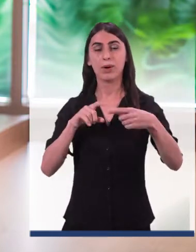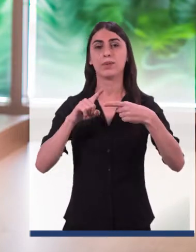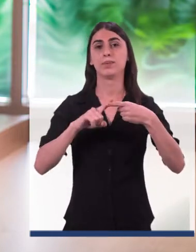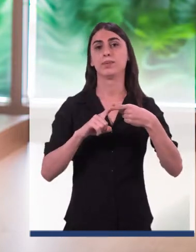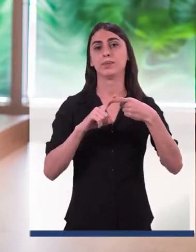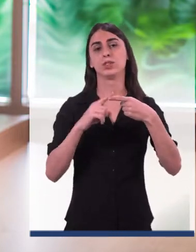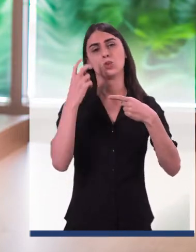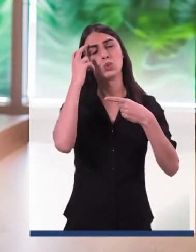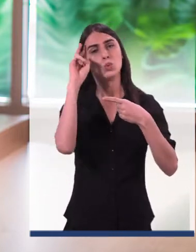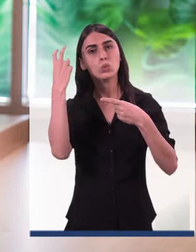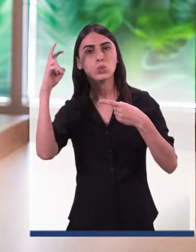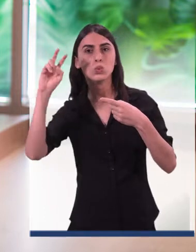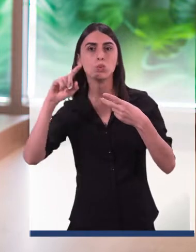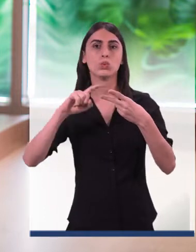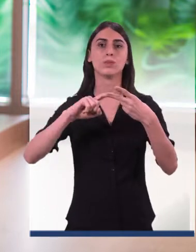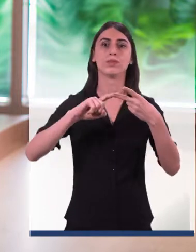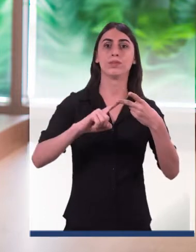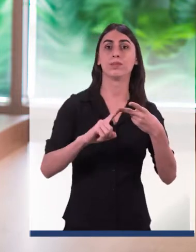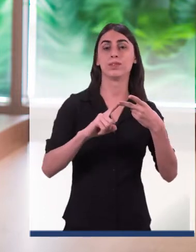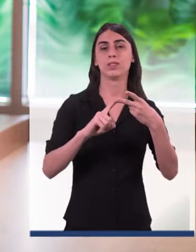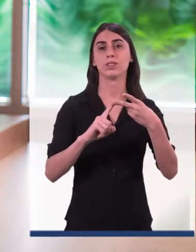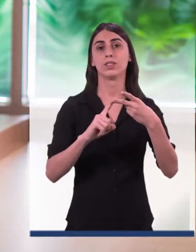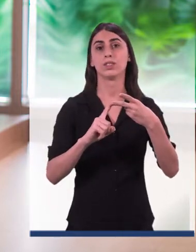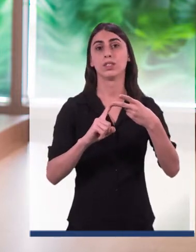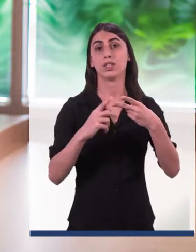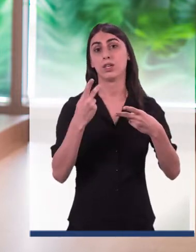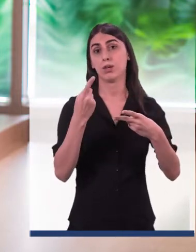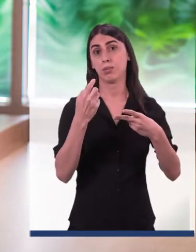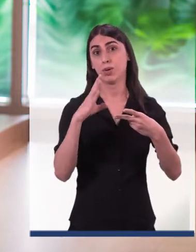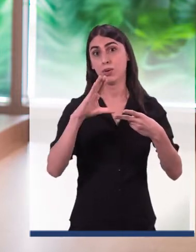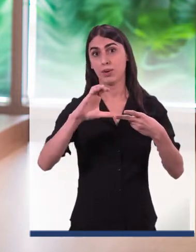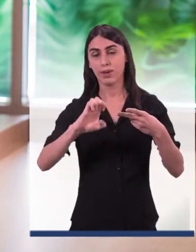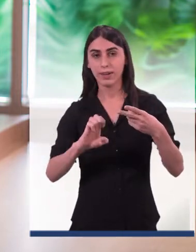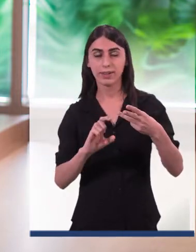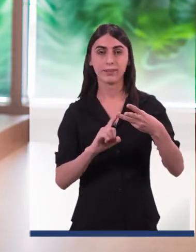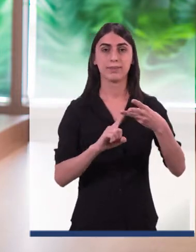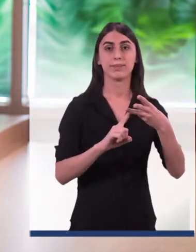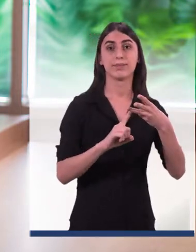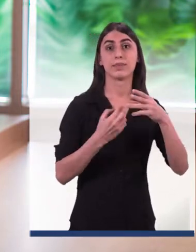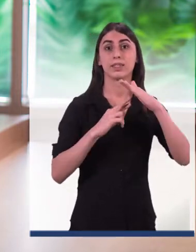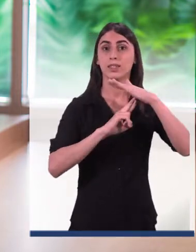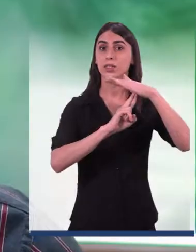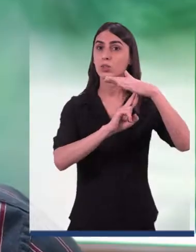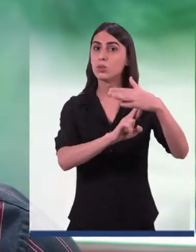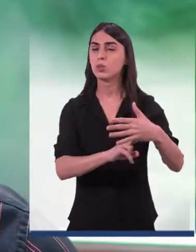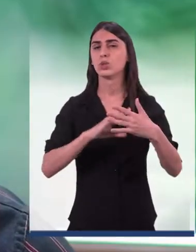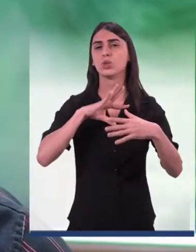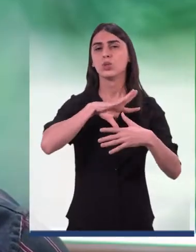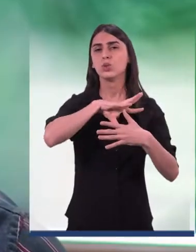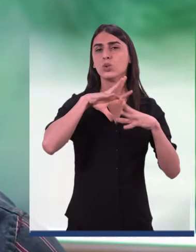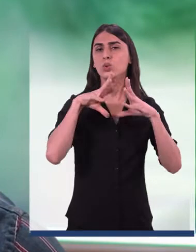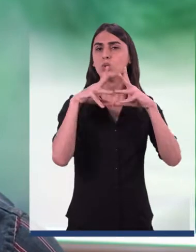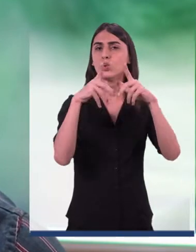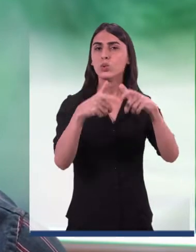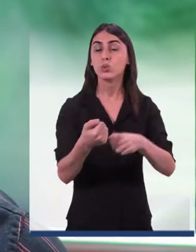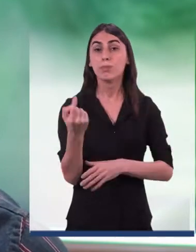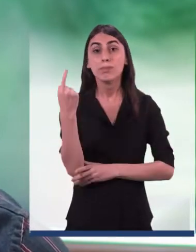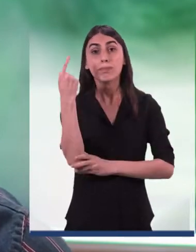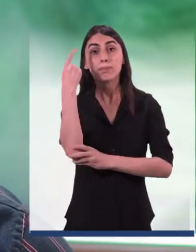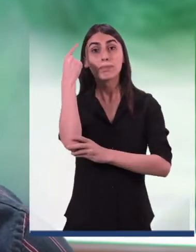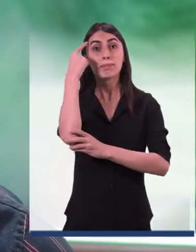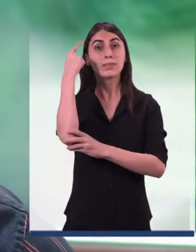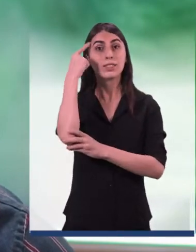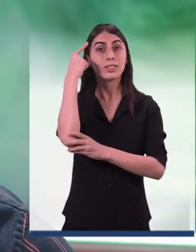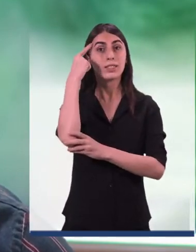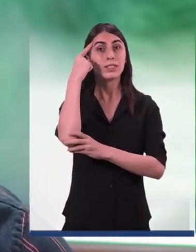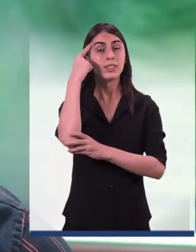Reuniões com o Comitê de Extensão e Cultura, reuniões com a equipe da PROEC, reuniões com o Gabinete da Reitoria, tudo isso para pensar